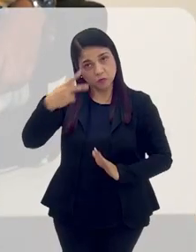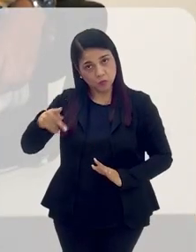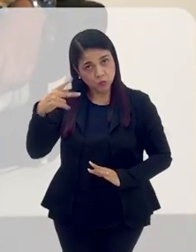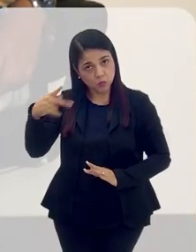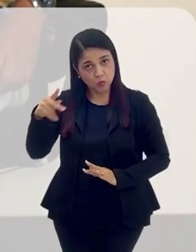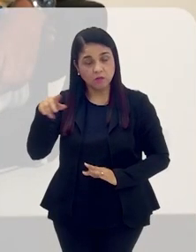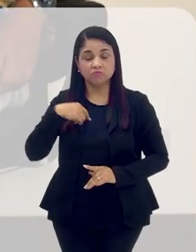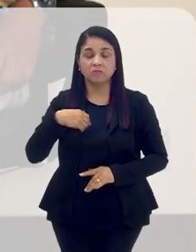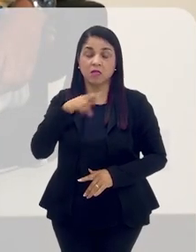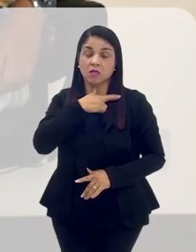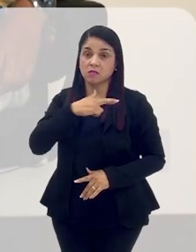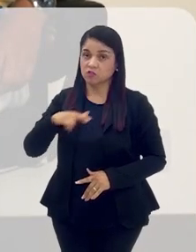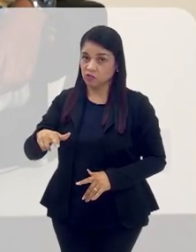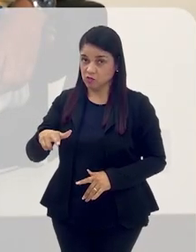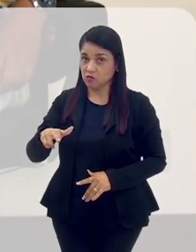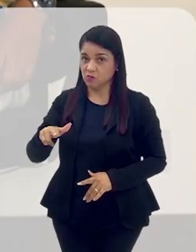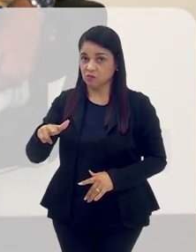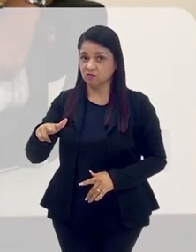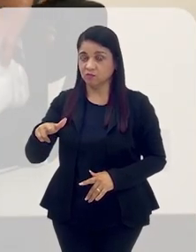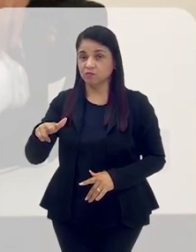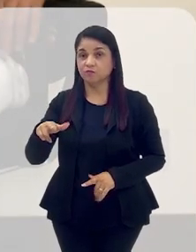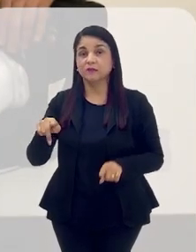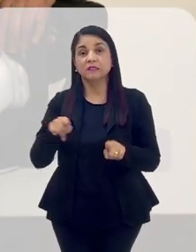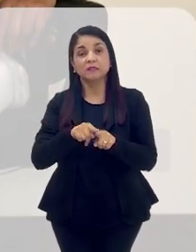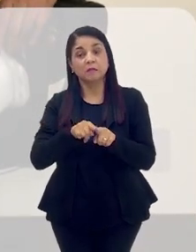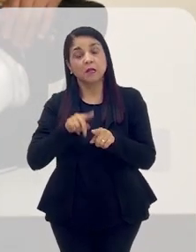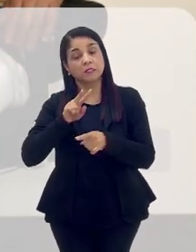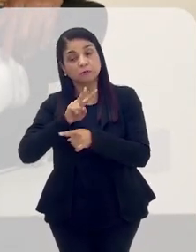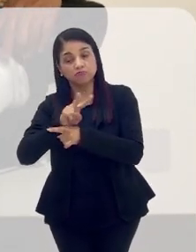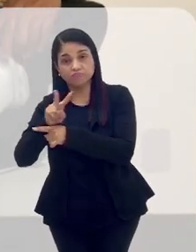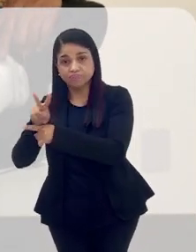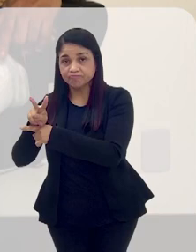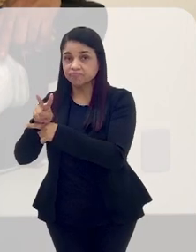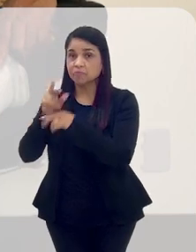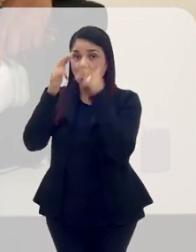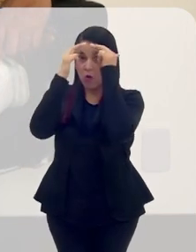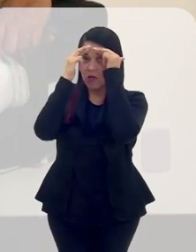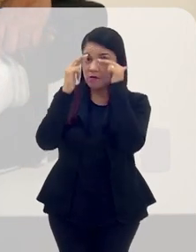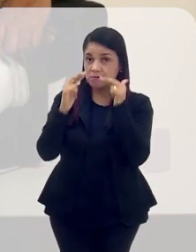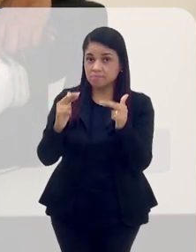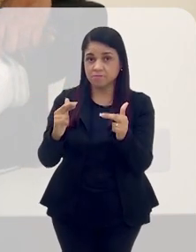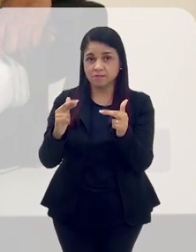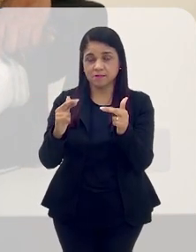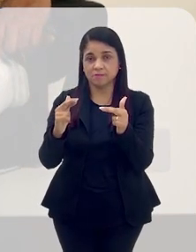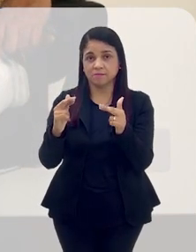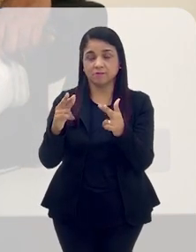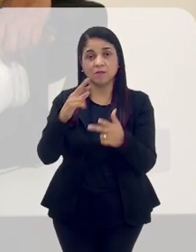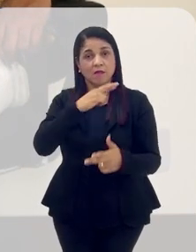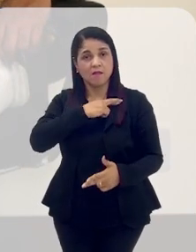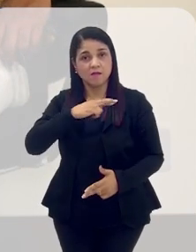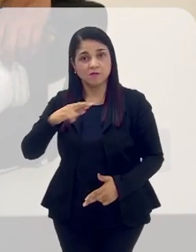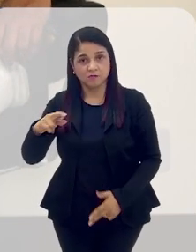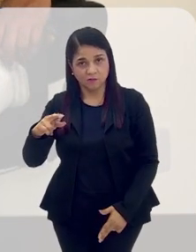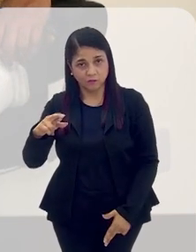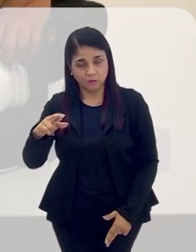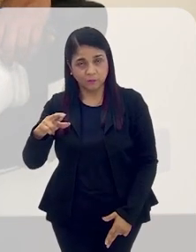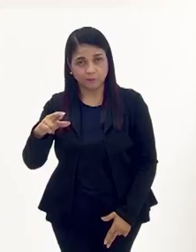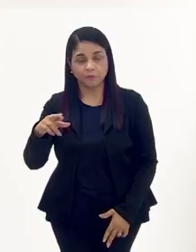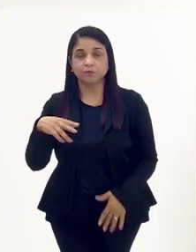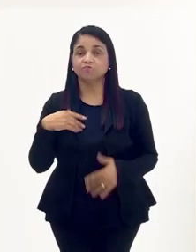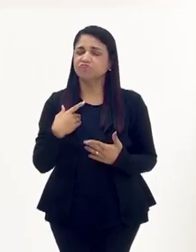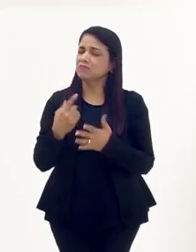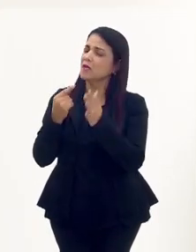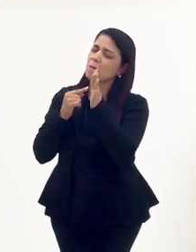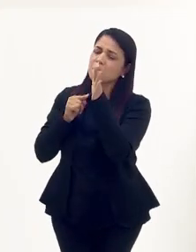diz respeito à sua religião ou da preservação do respeito à sua religião.